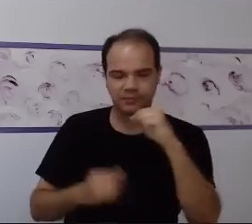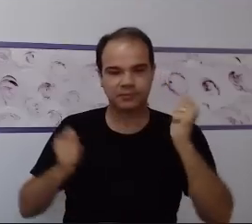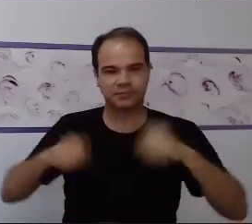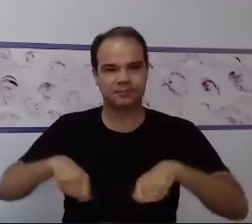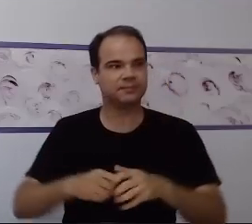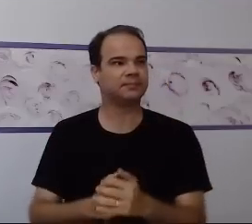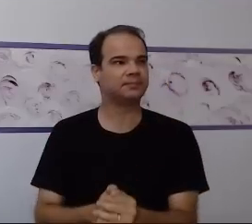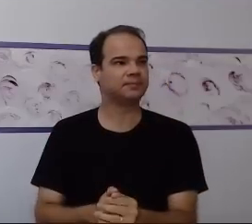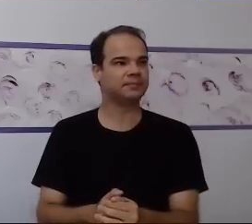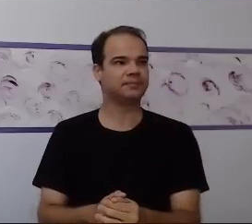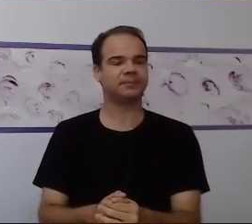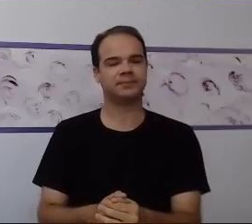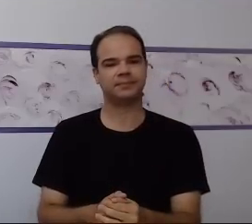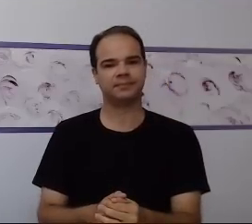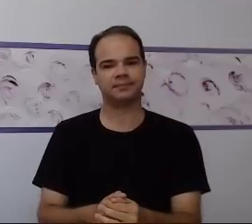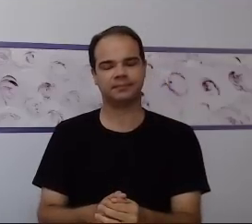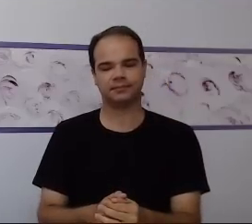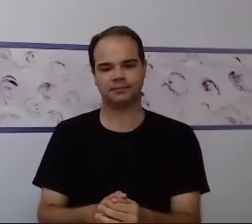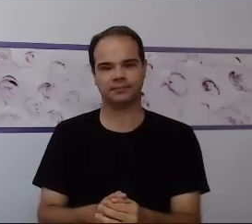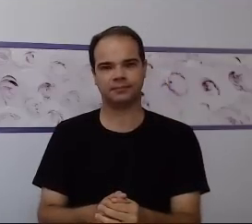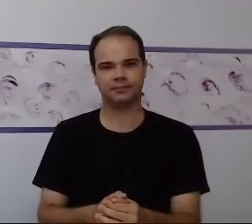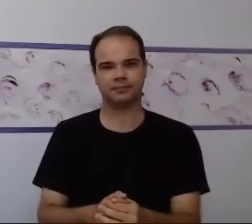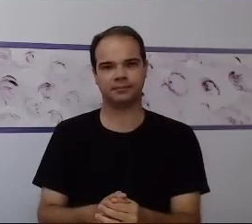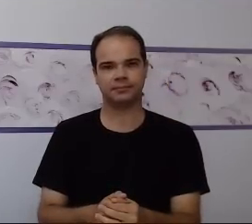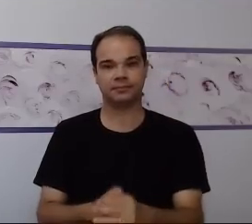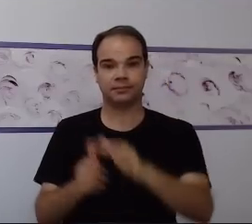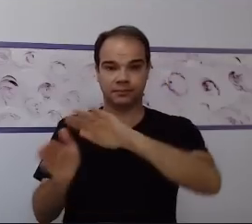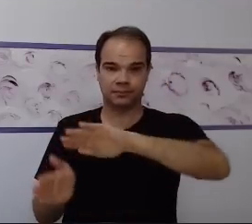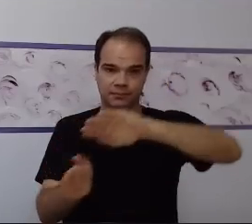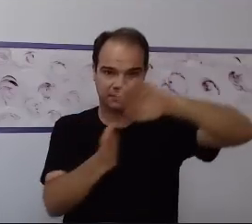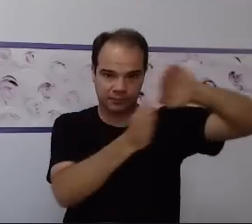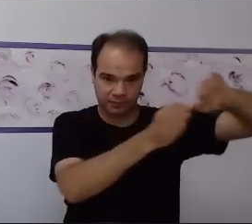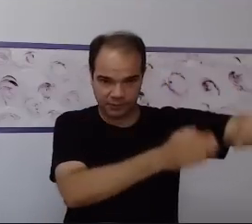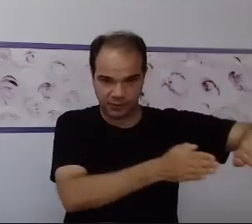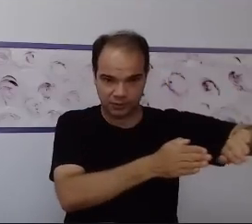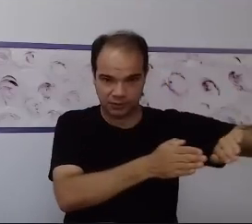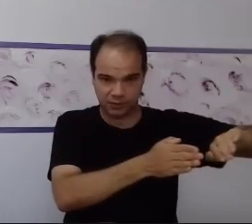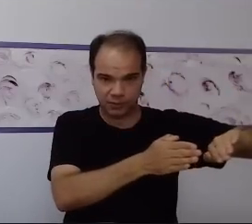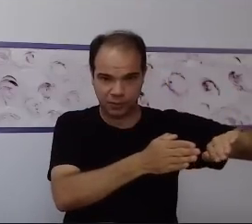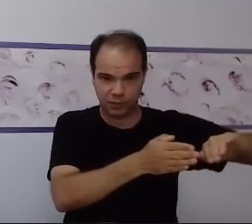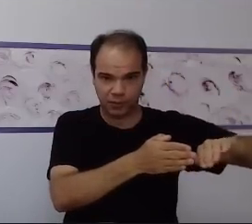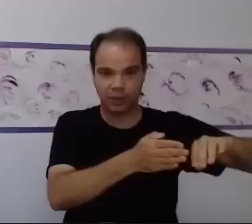Agora nós vamos falar um pouquinho sobre avaliações individualizadas.